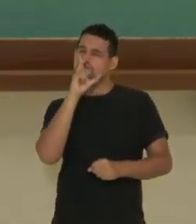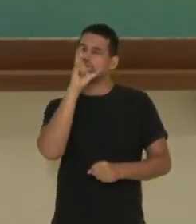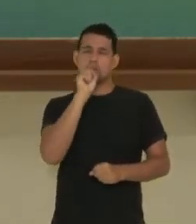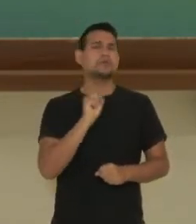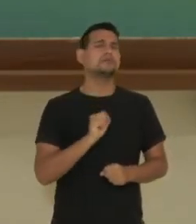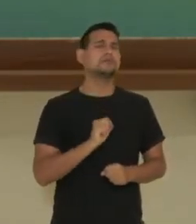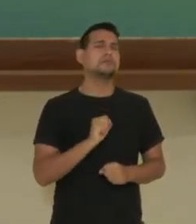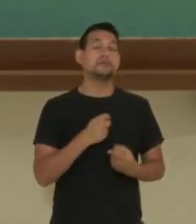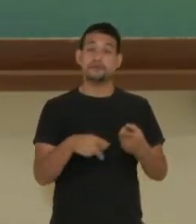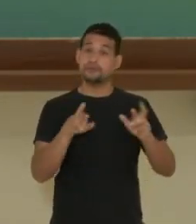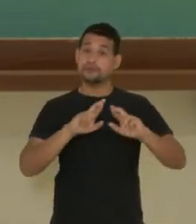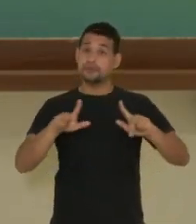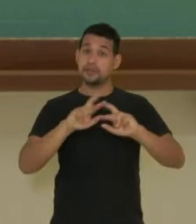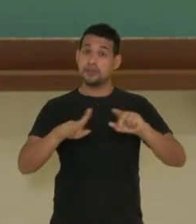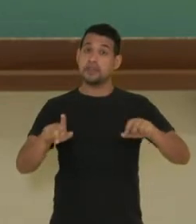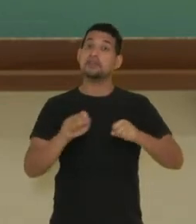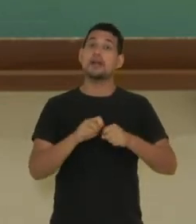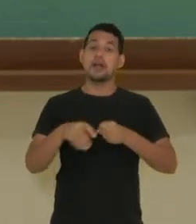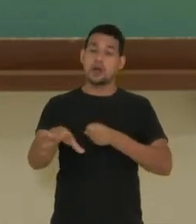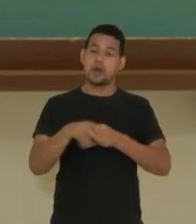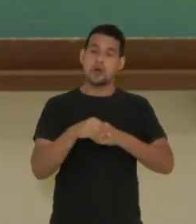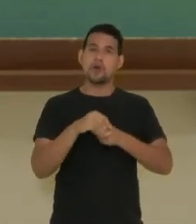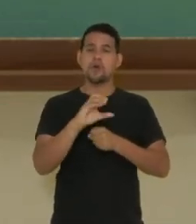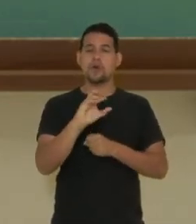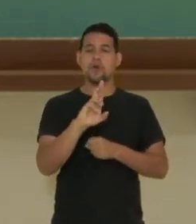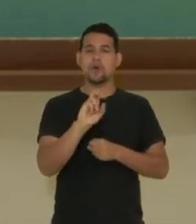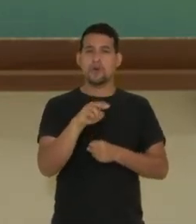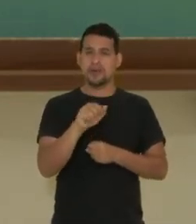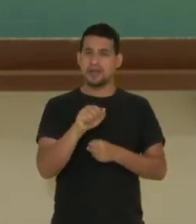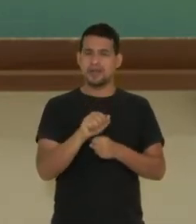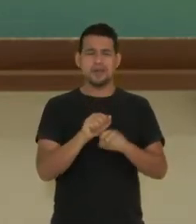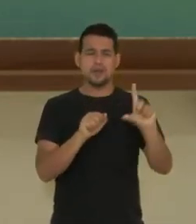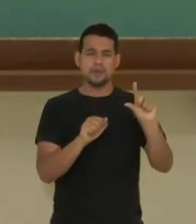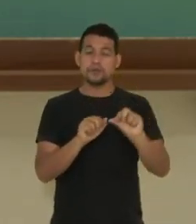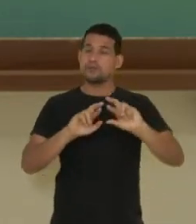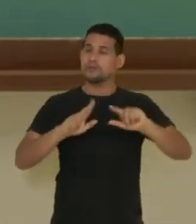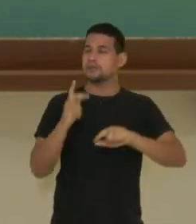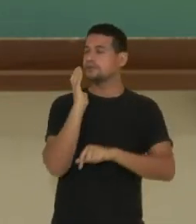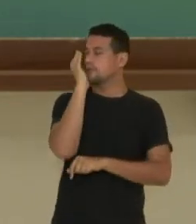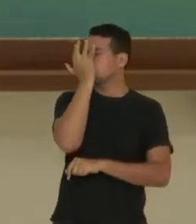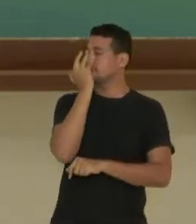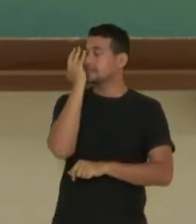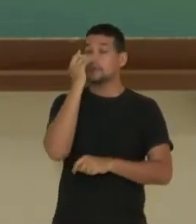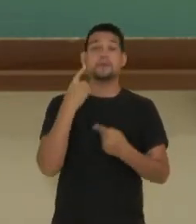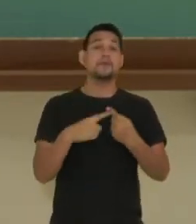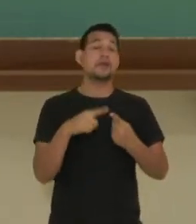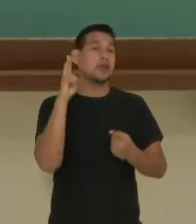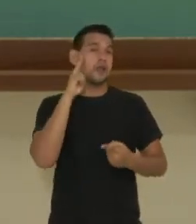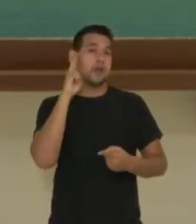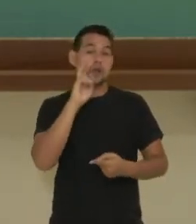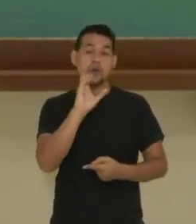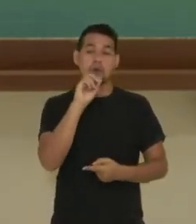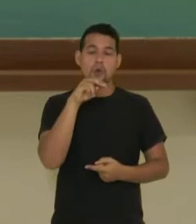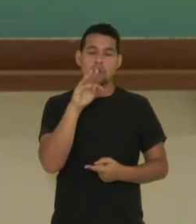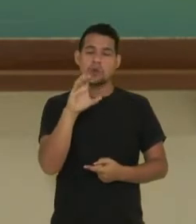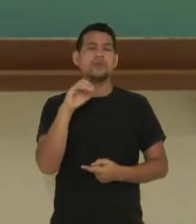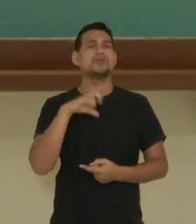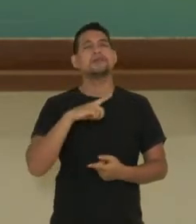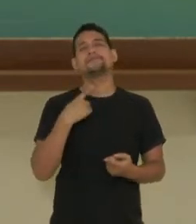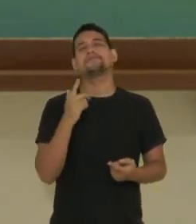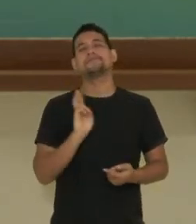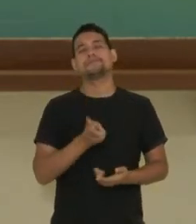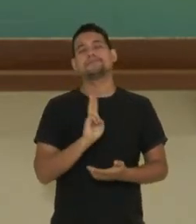Que é a crônica. E menor do que o romance. No conto, há sempre um conflito.